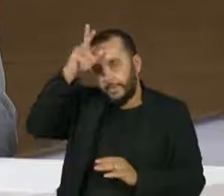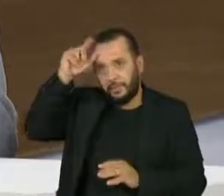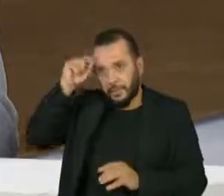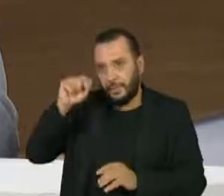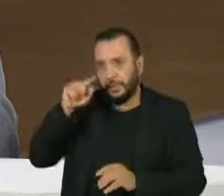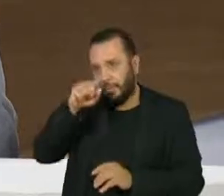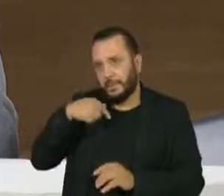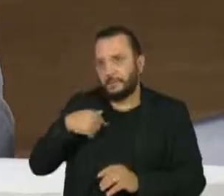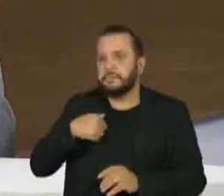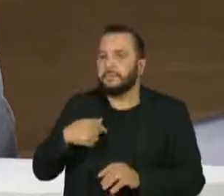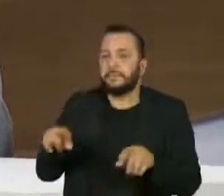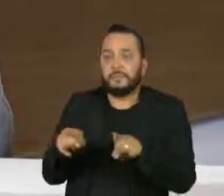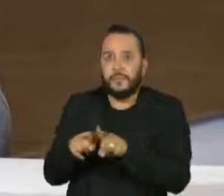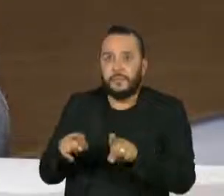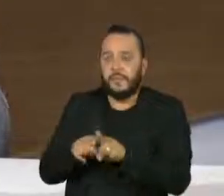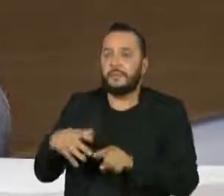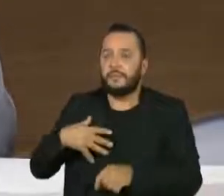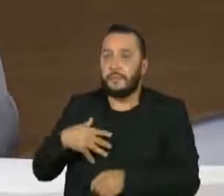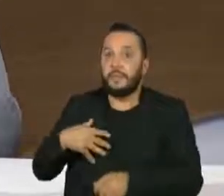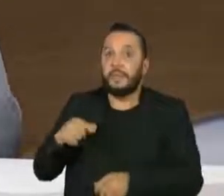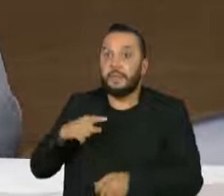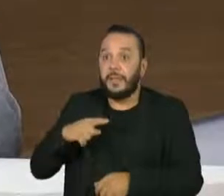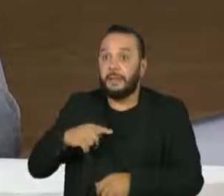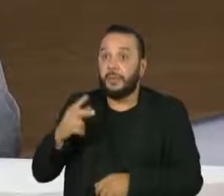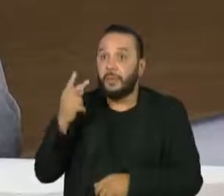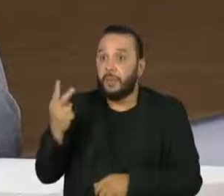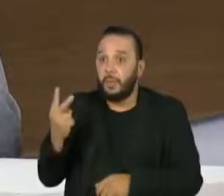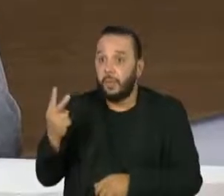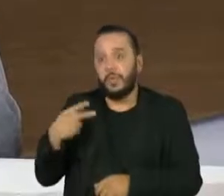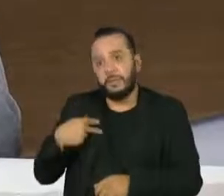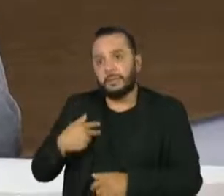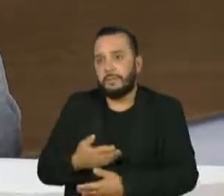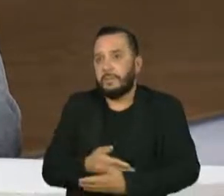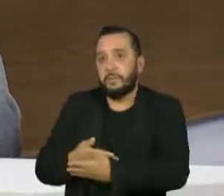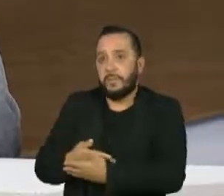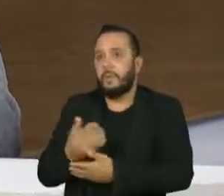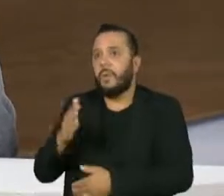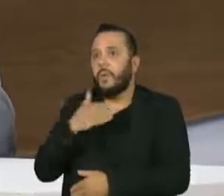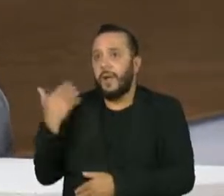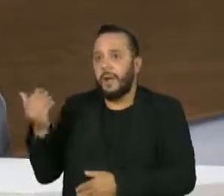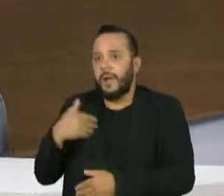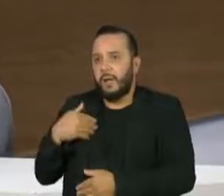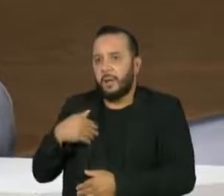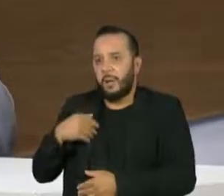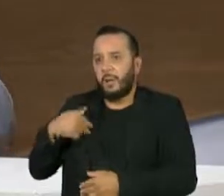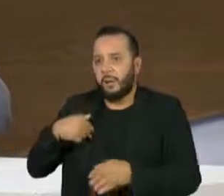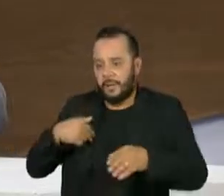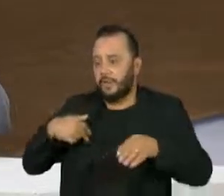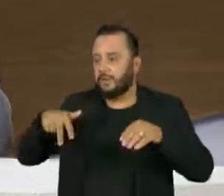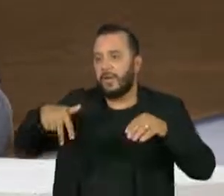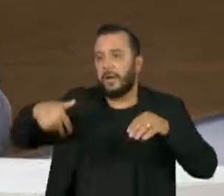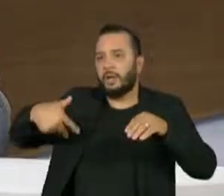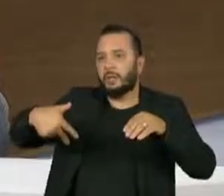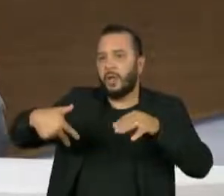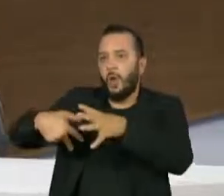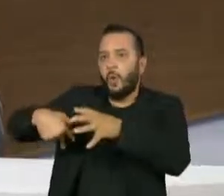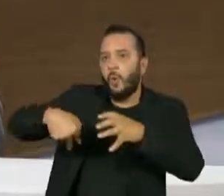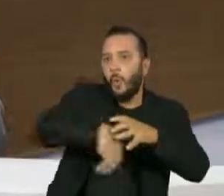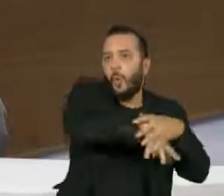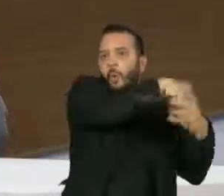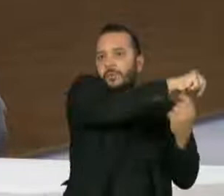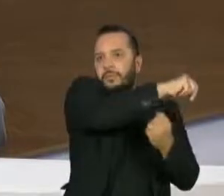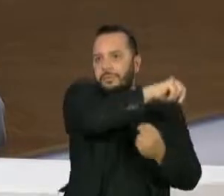etnia Yanomami, faleceram, sendo sugadas por dragas. Só que o que eu queria trazer é para a questão lá de Rondônia.